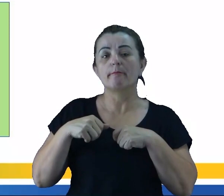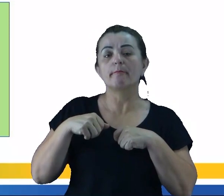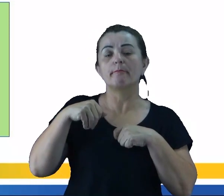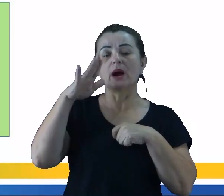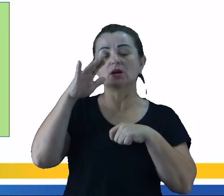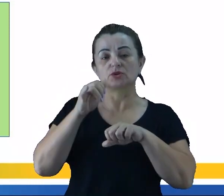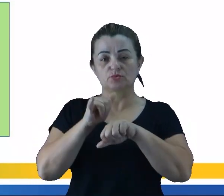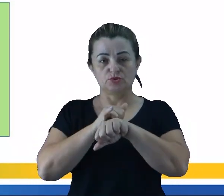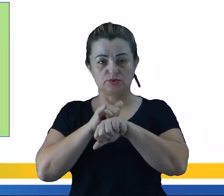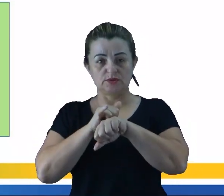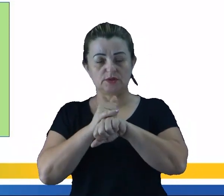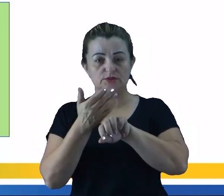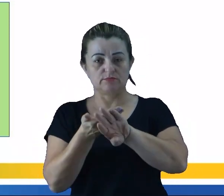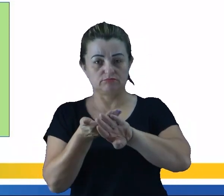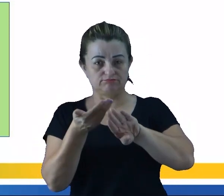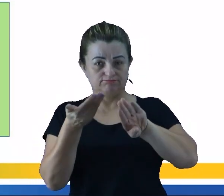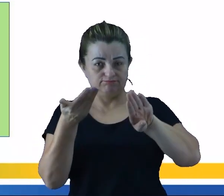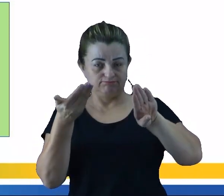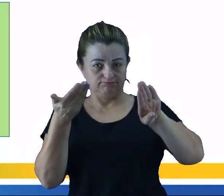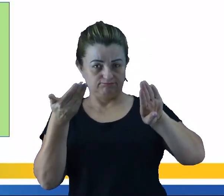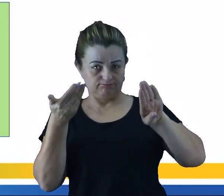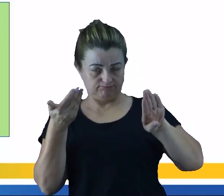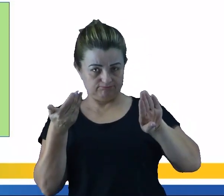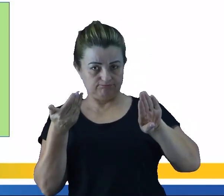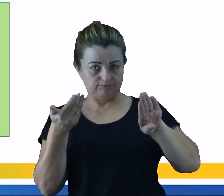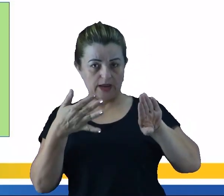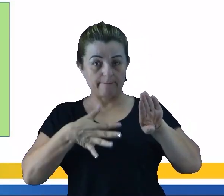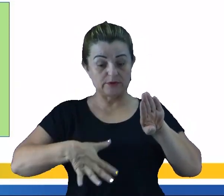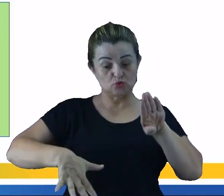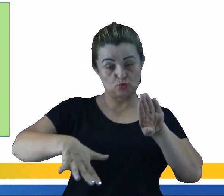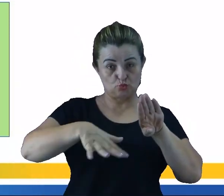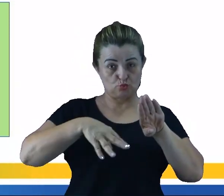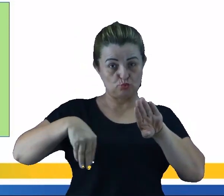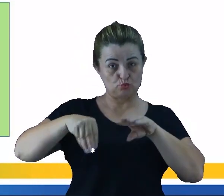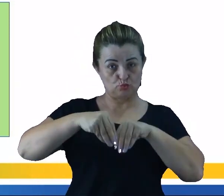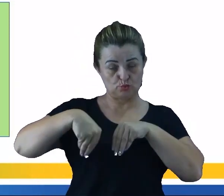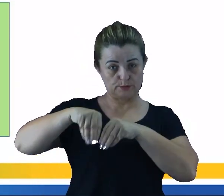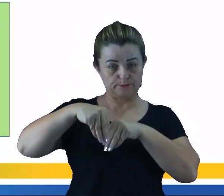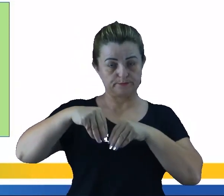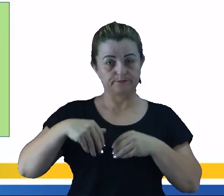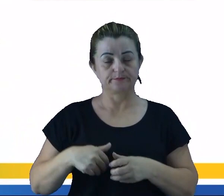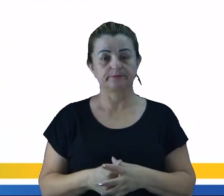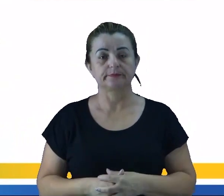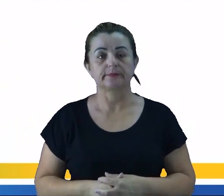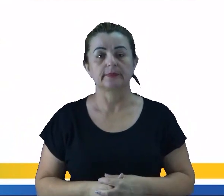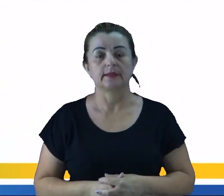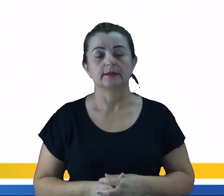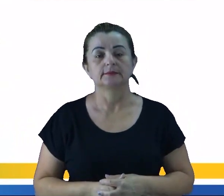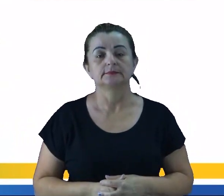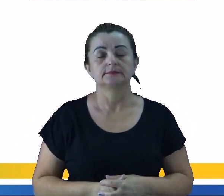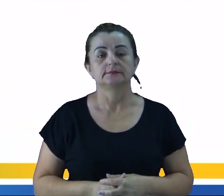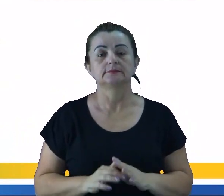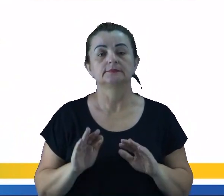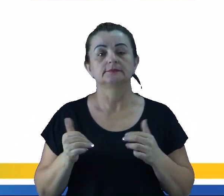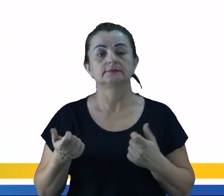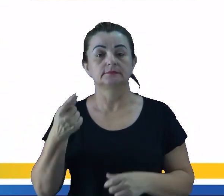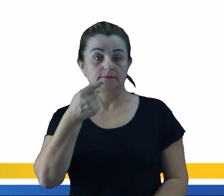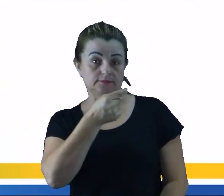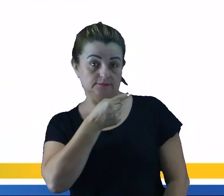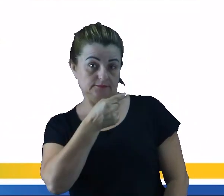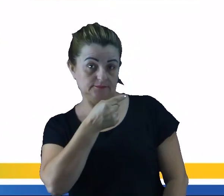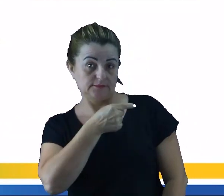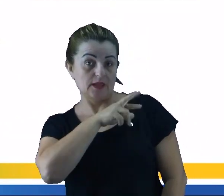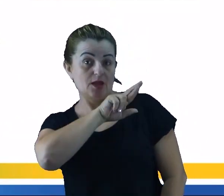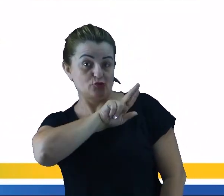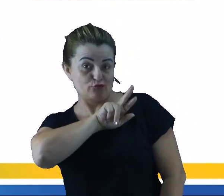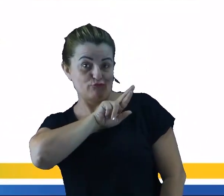método de separação aí pra separar essa mistura que a gente quer utilizar. Então aqui, ó, a gente tem